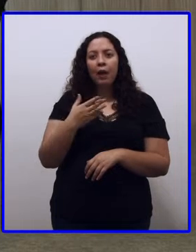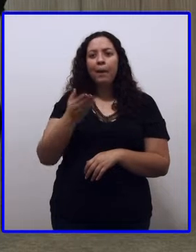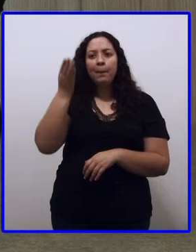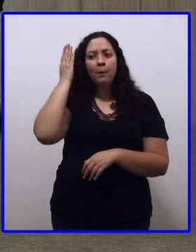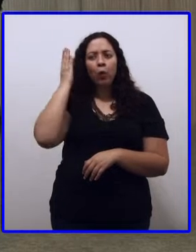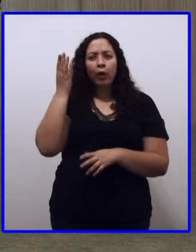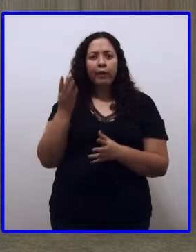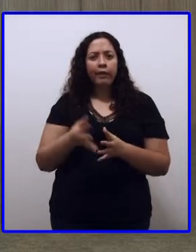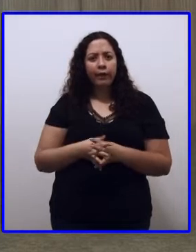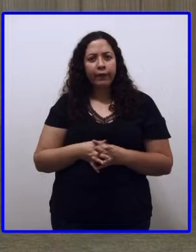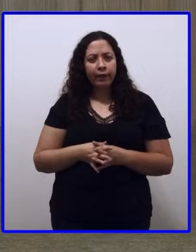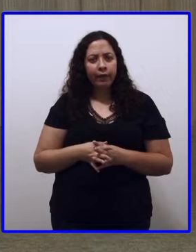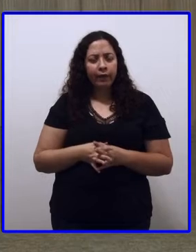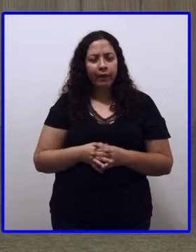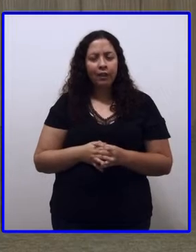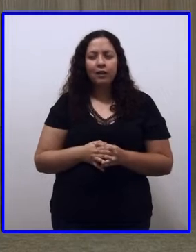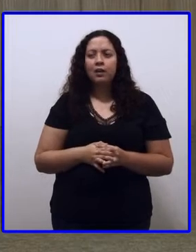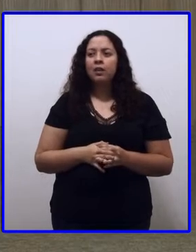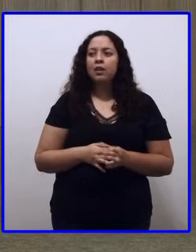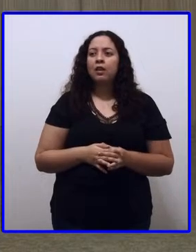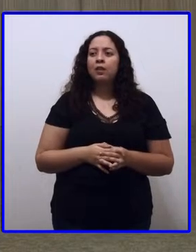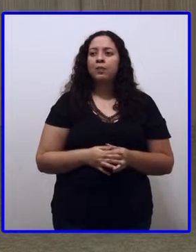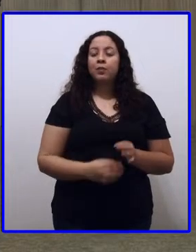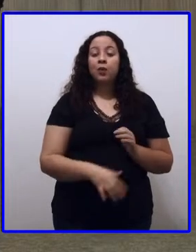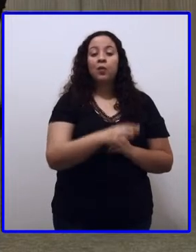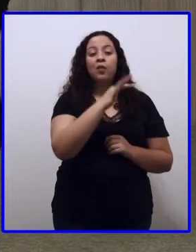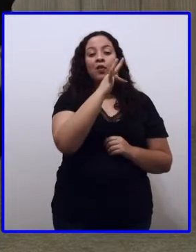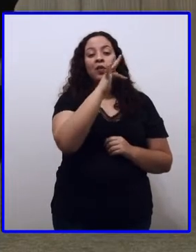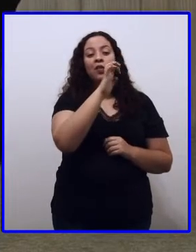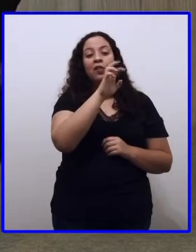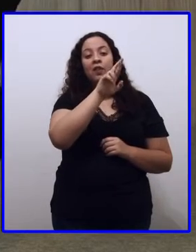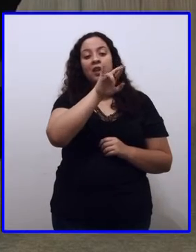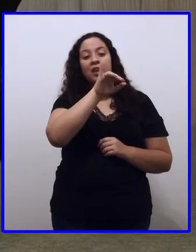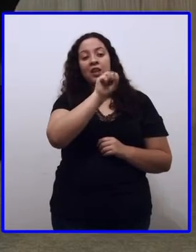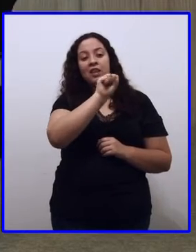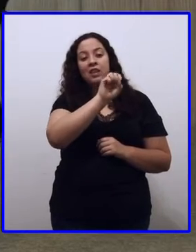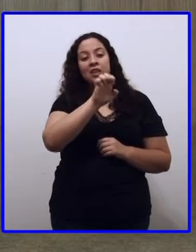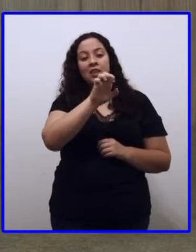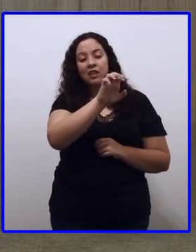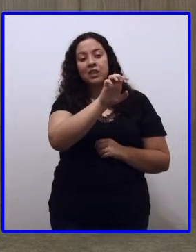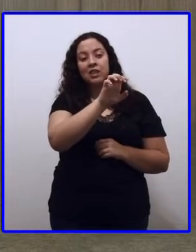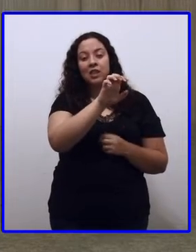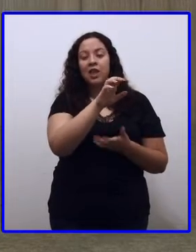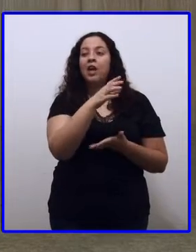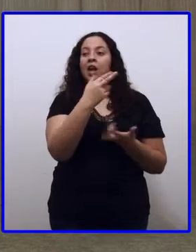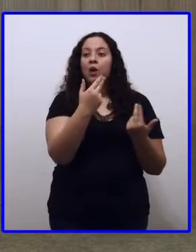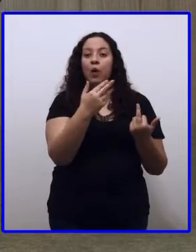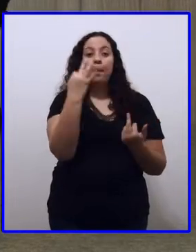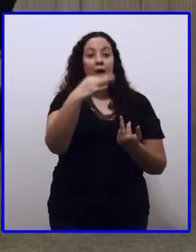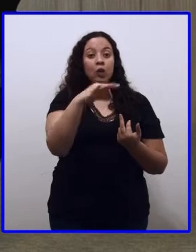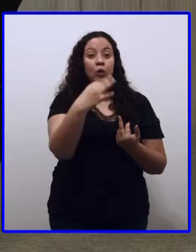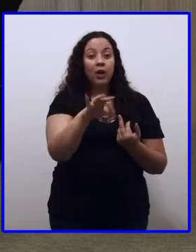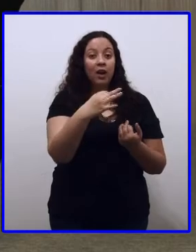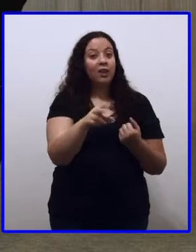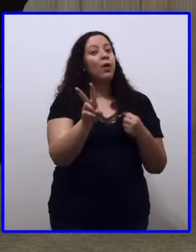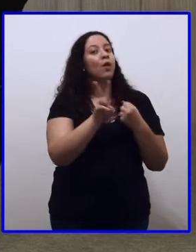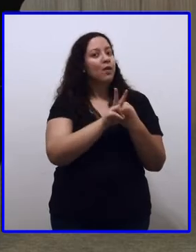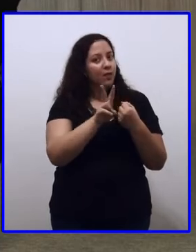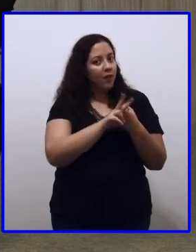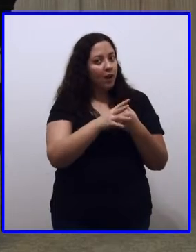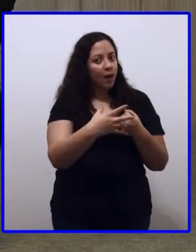E essa frase para a Natália? Ferisse. Ferisse é do verbo ferir. Isso mesmo. E burrice?